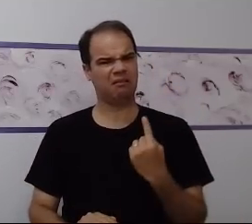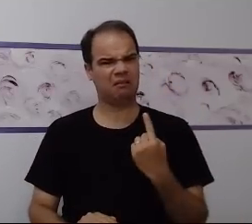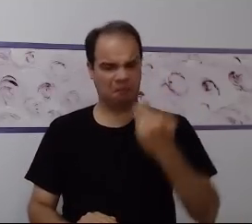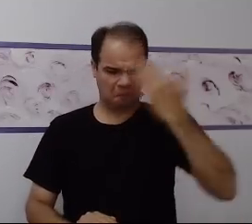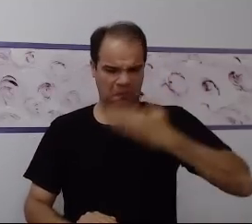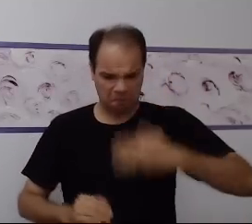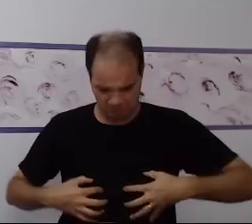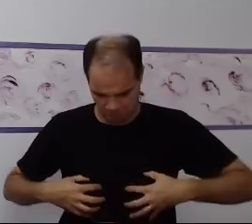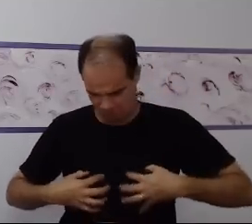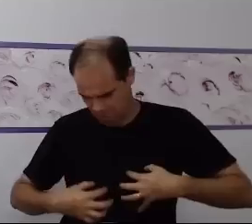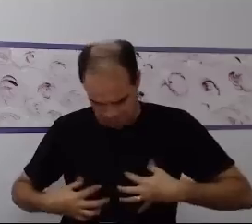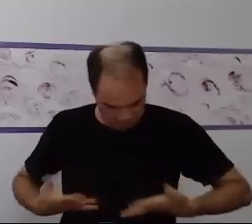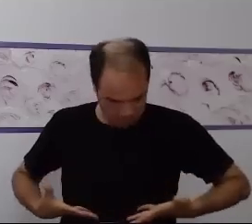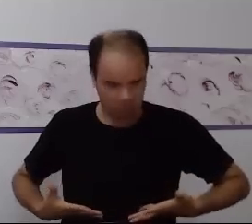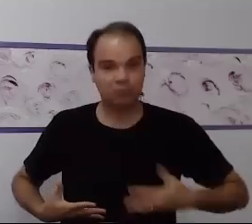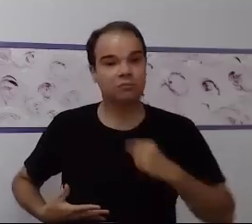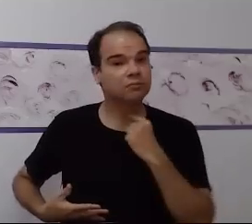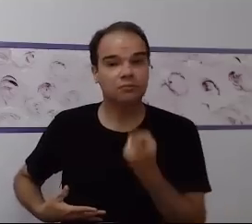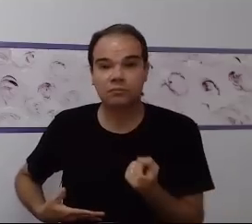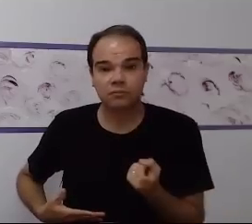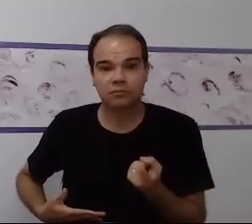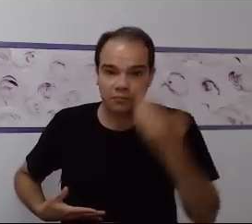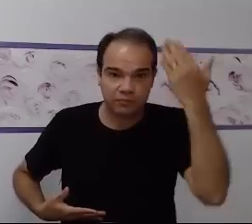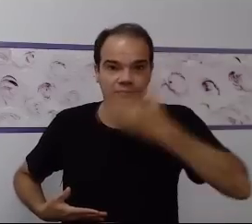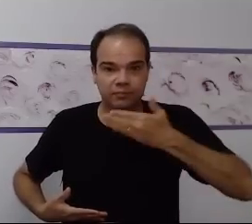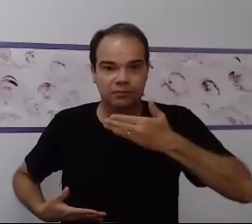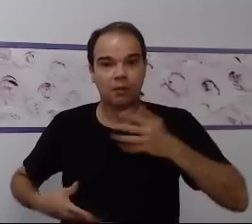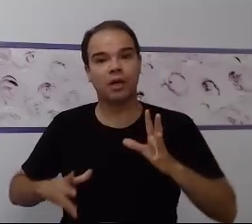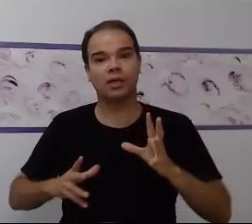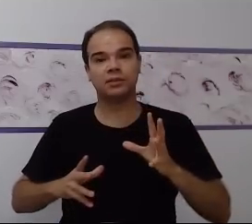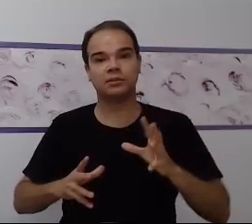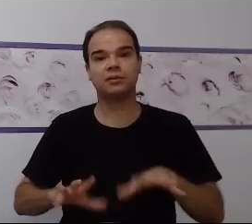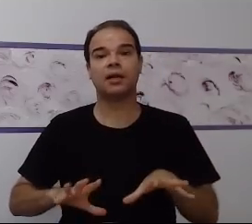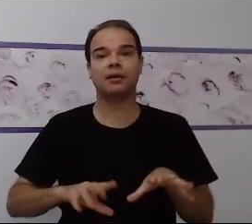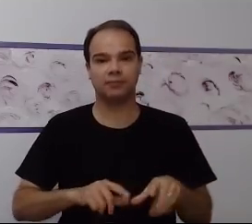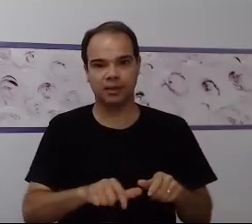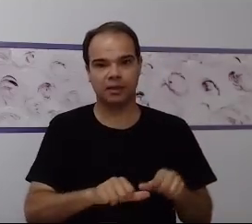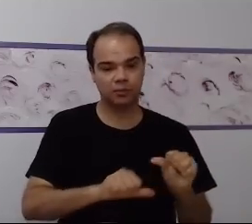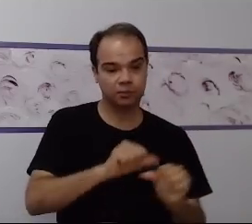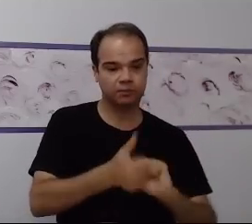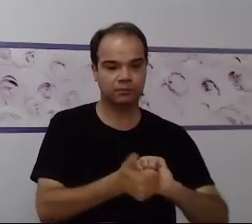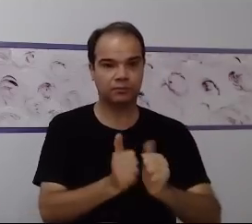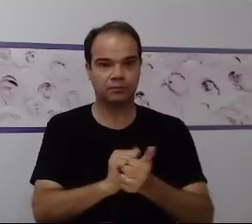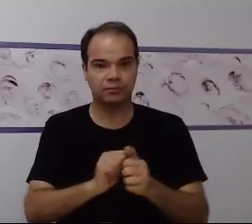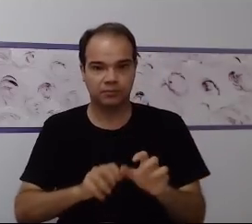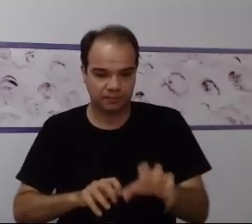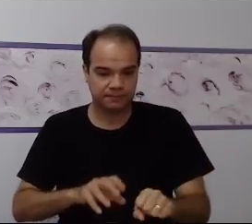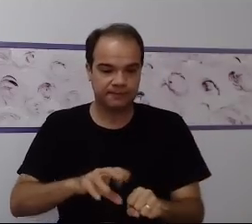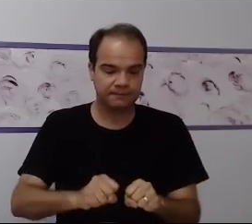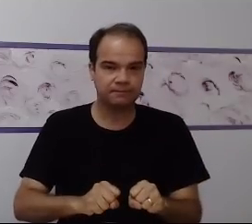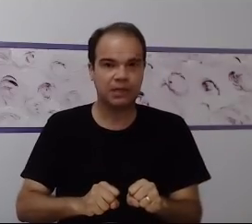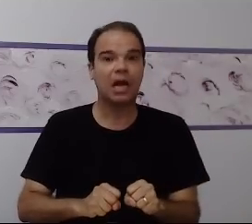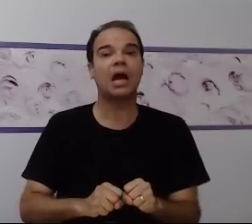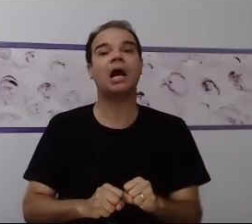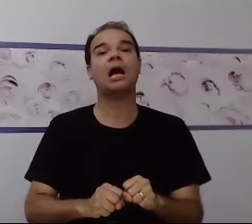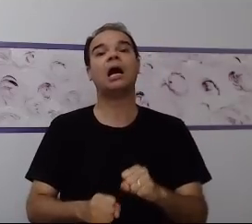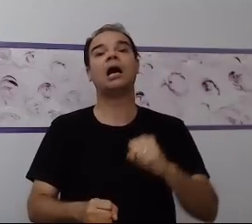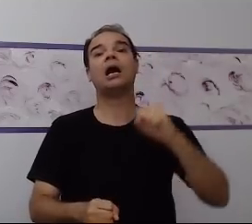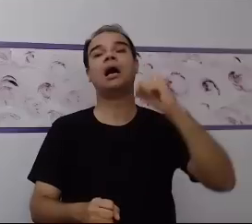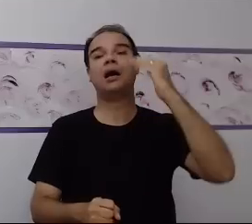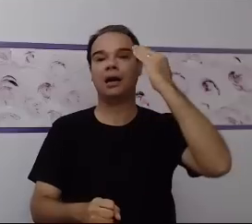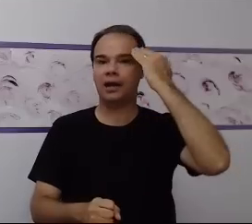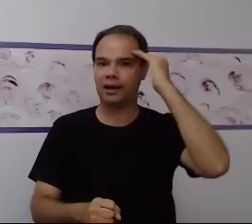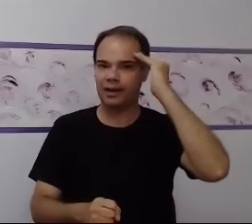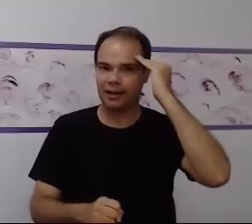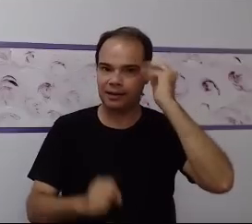sistema. E aí, eu vou falar para vocês também que assim, a gente